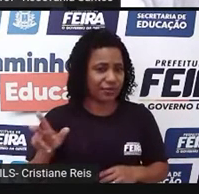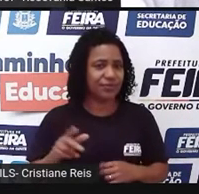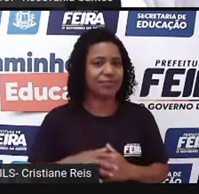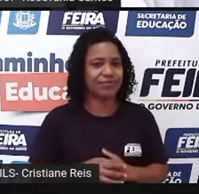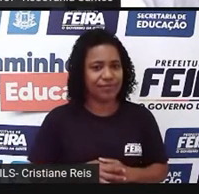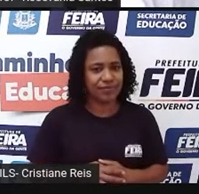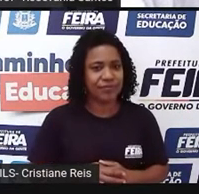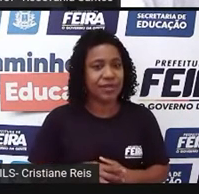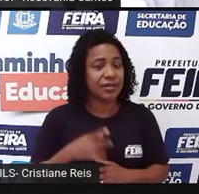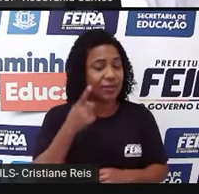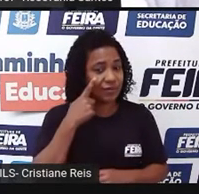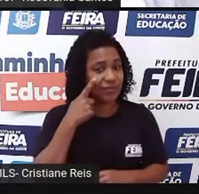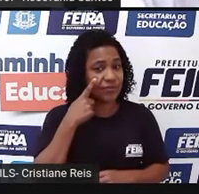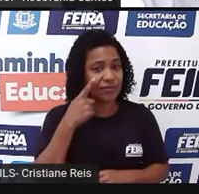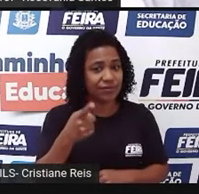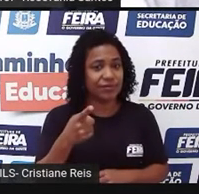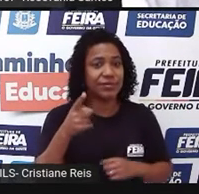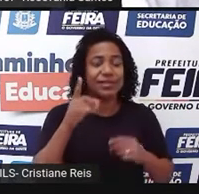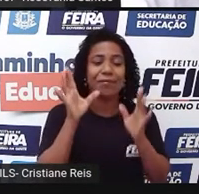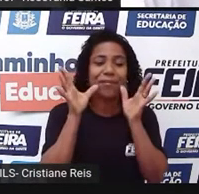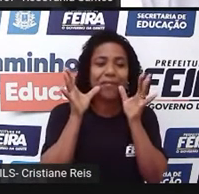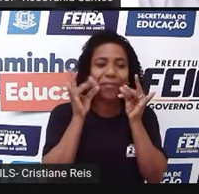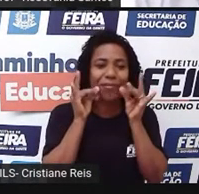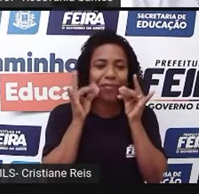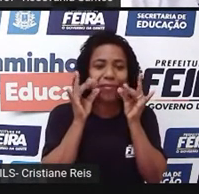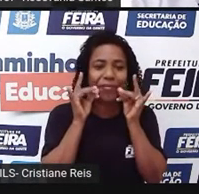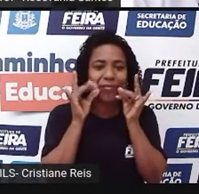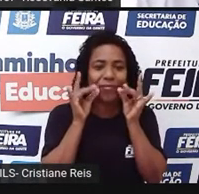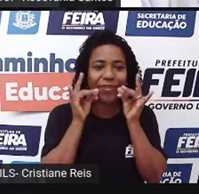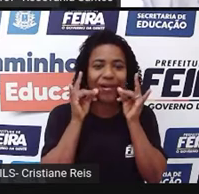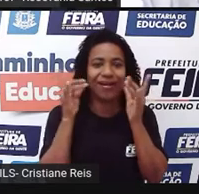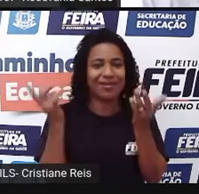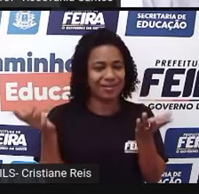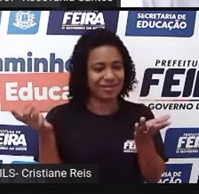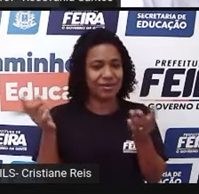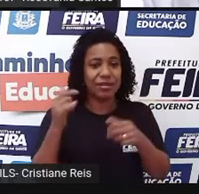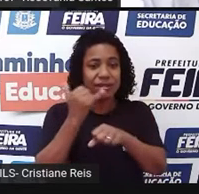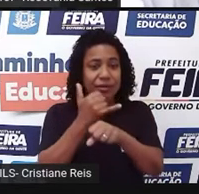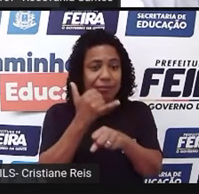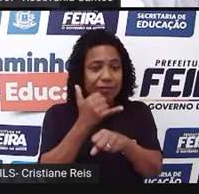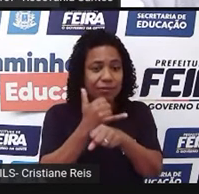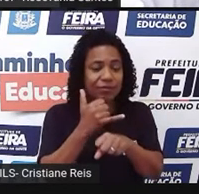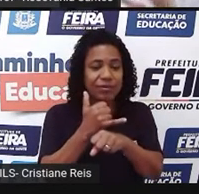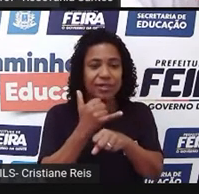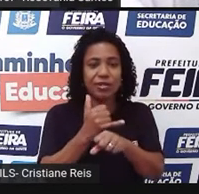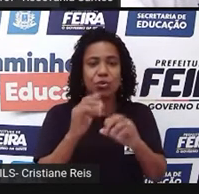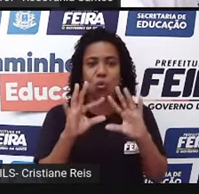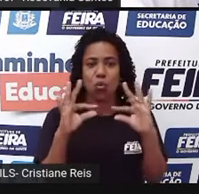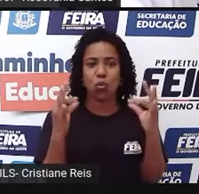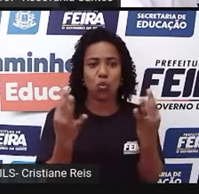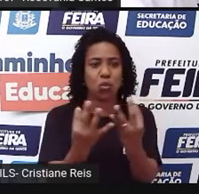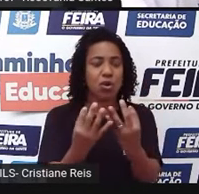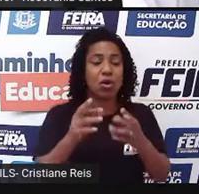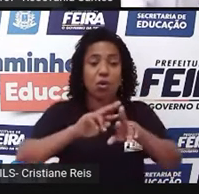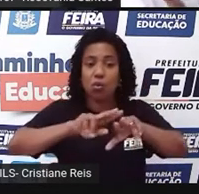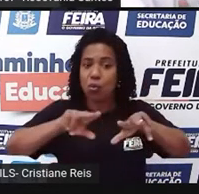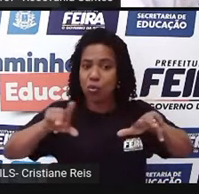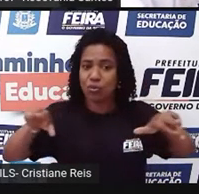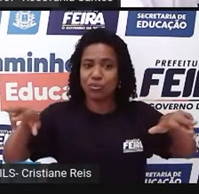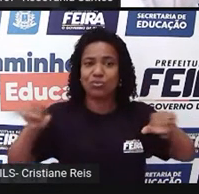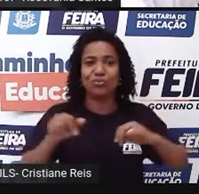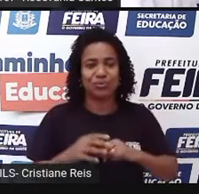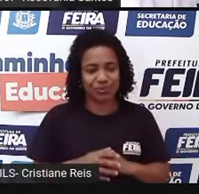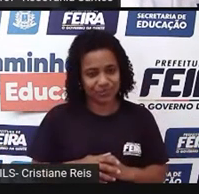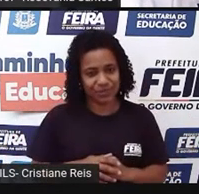a gente encontra produtos plásticos, produtos de alumínio, né. Assim, dentre os produtos plásticos mais